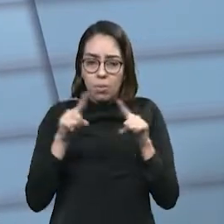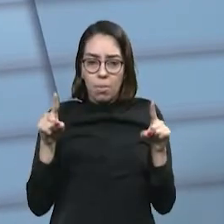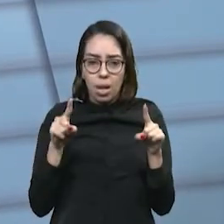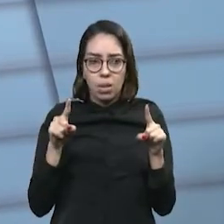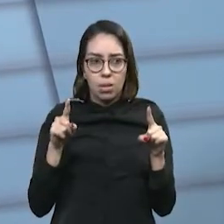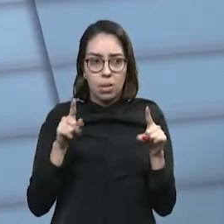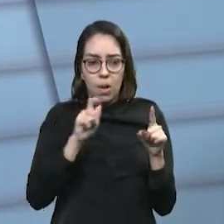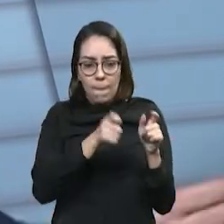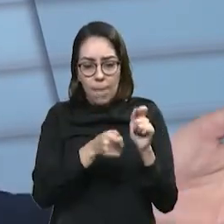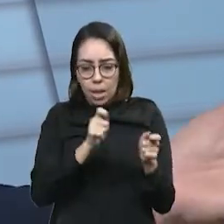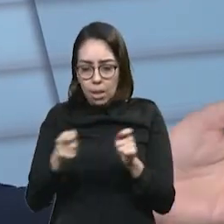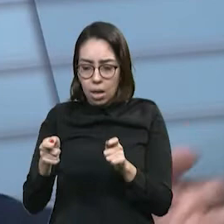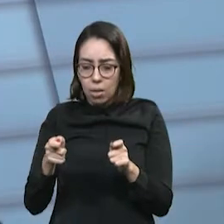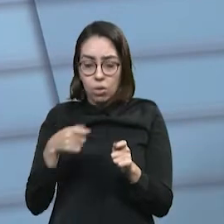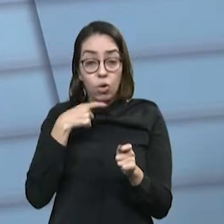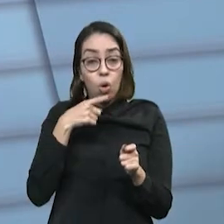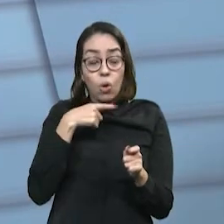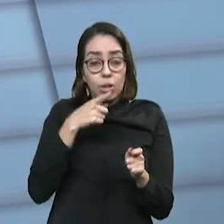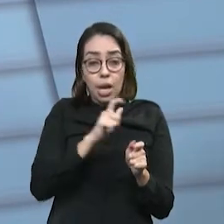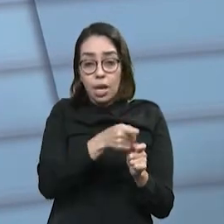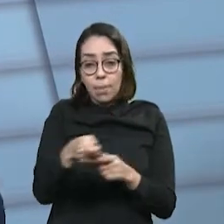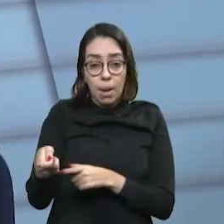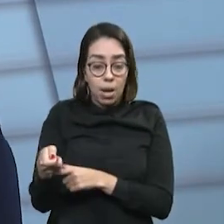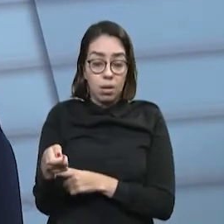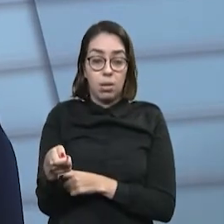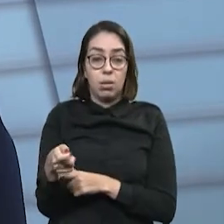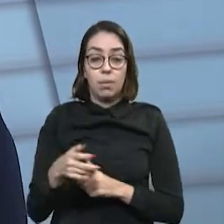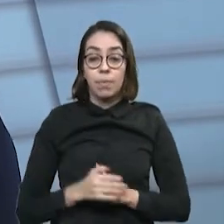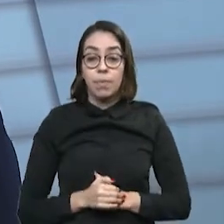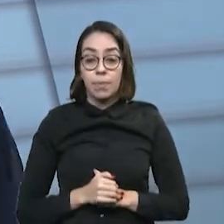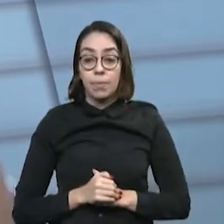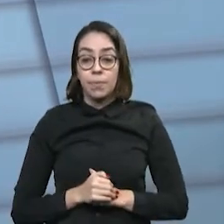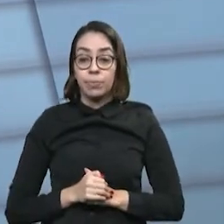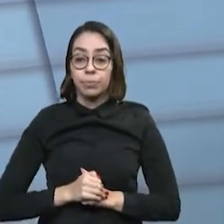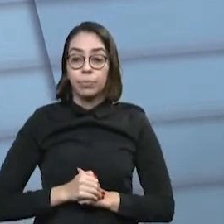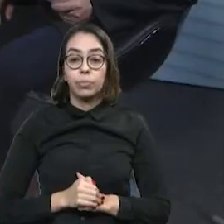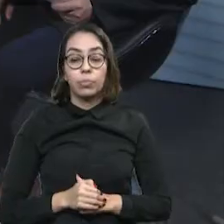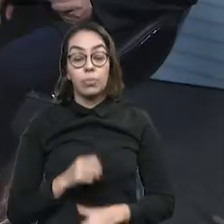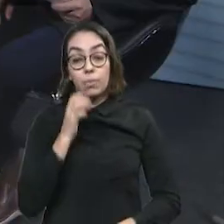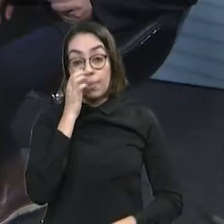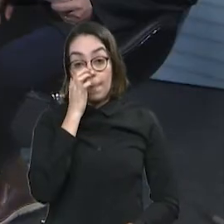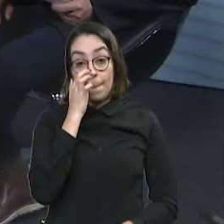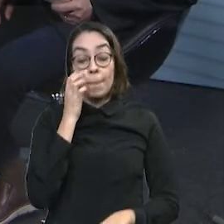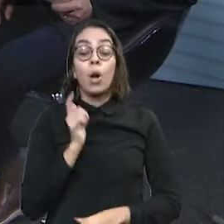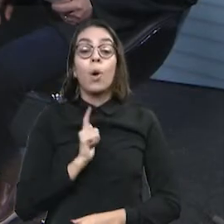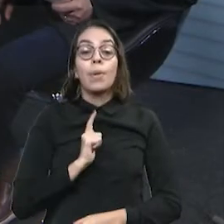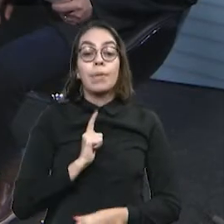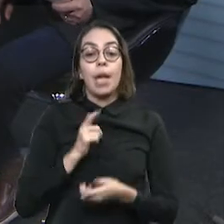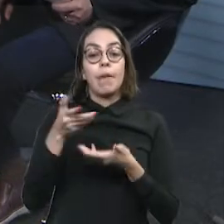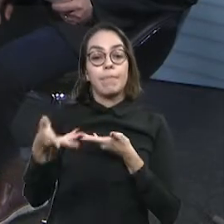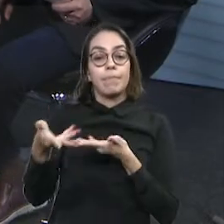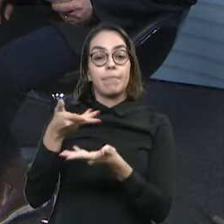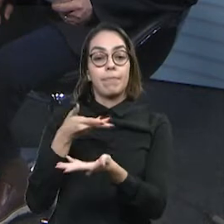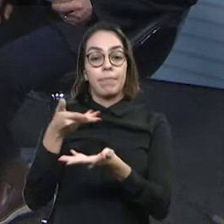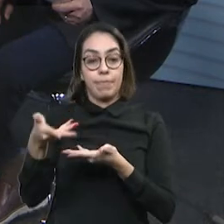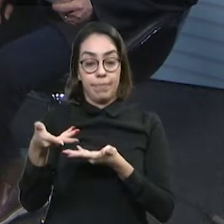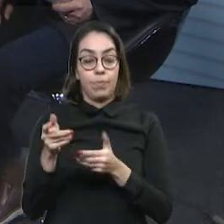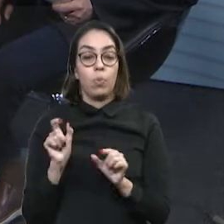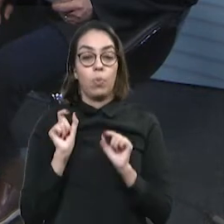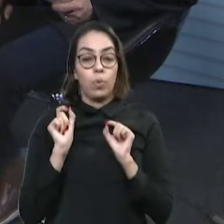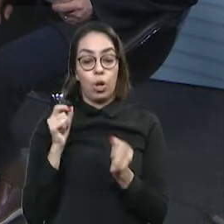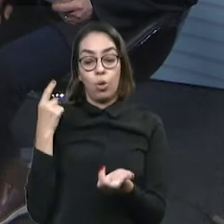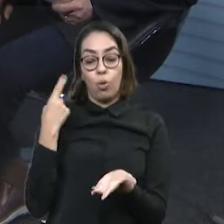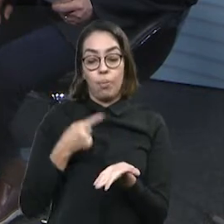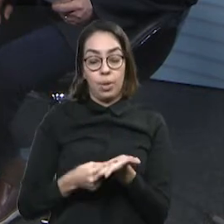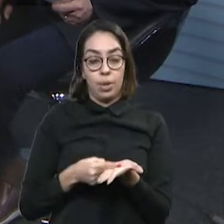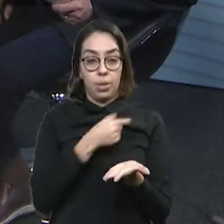pagamento das parcelas. e o Ailton dessa história aí. Nessas transações, o governo, ele faz a divisão da